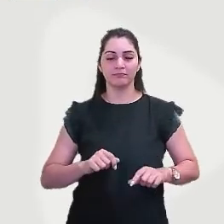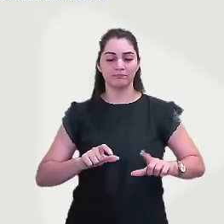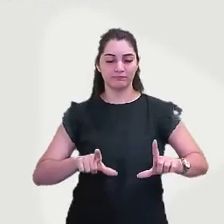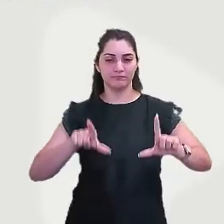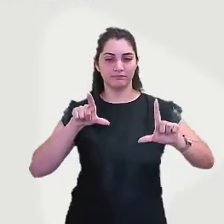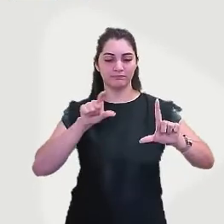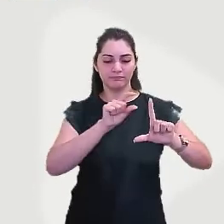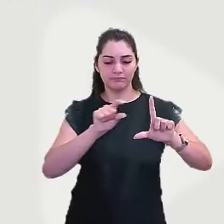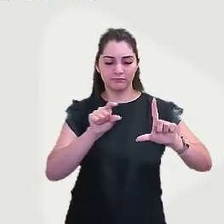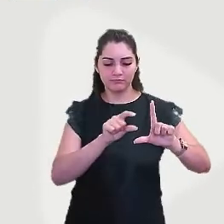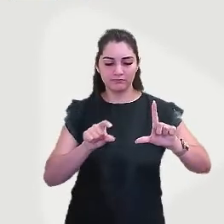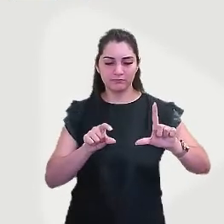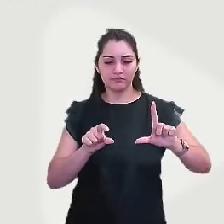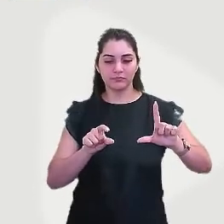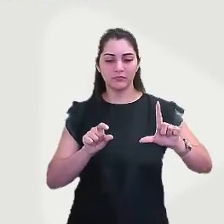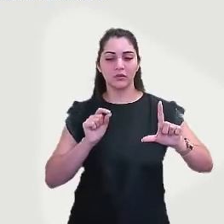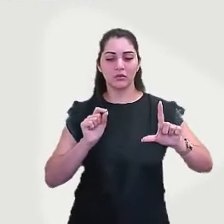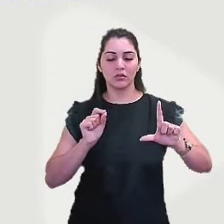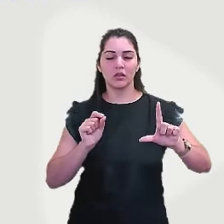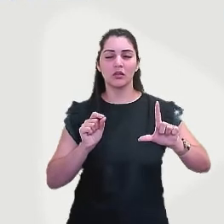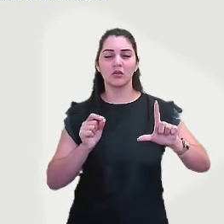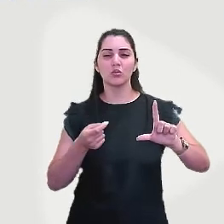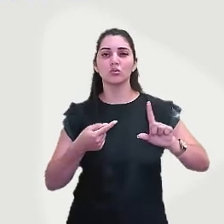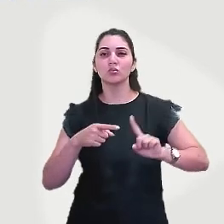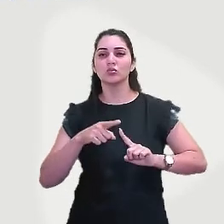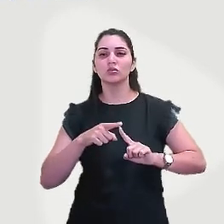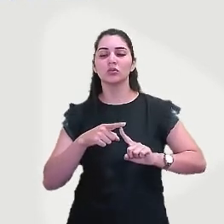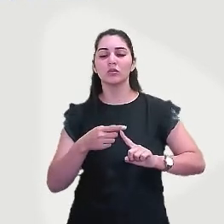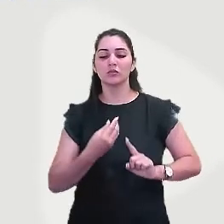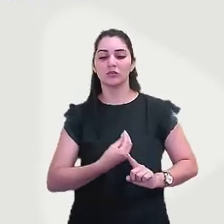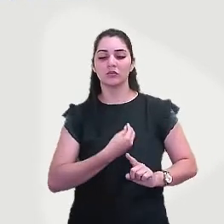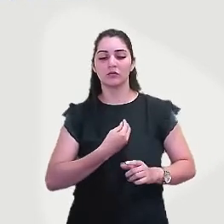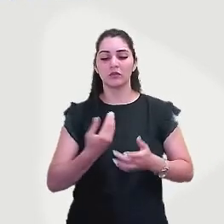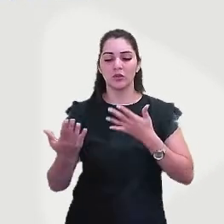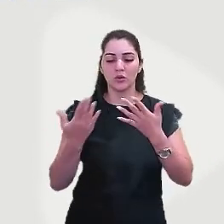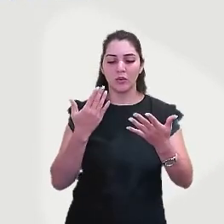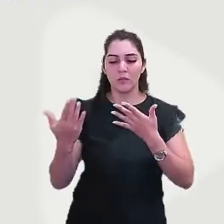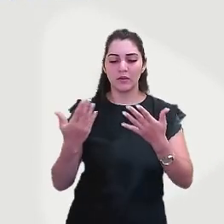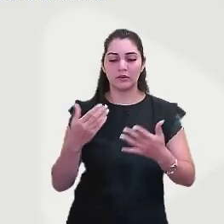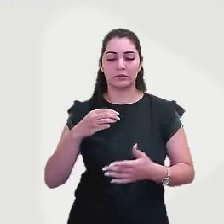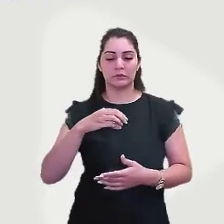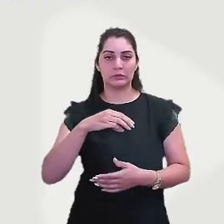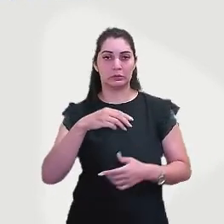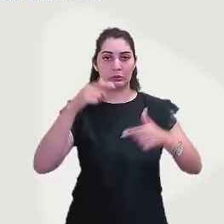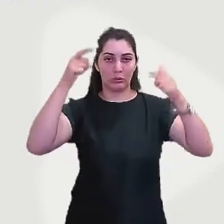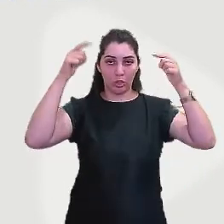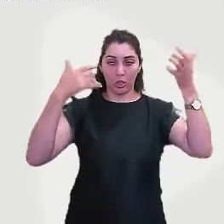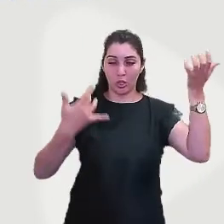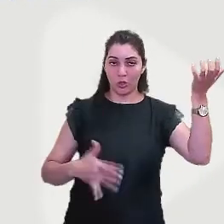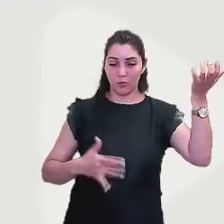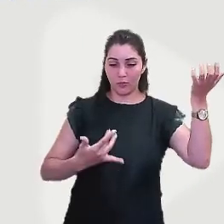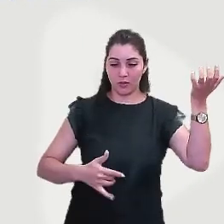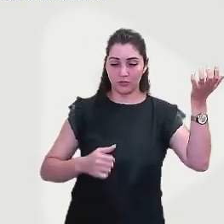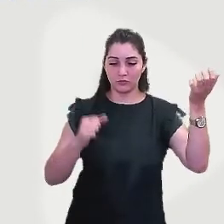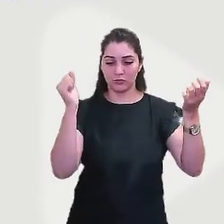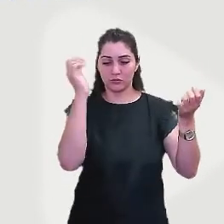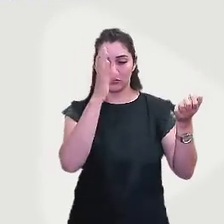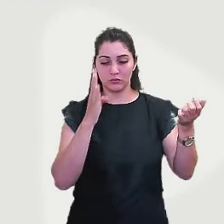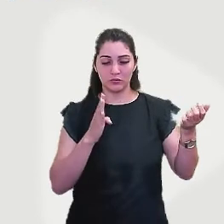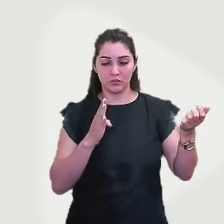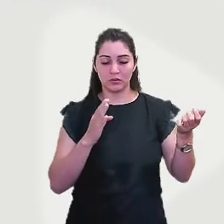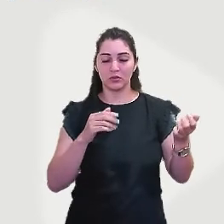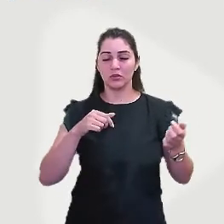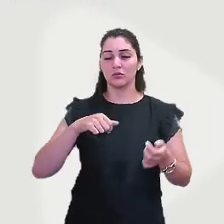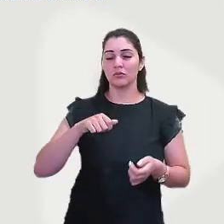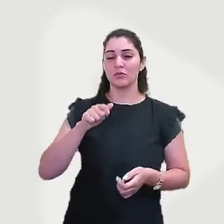né? Que fala da oportunidade de condições de vida, Então, comparando aqui México, Argentina e Brasil, a população em